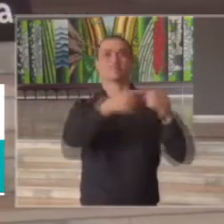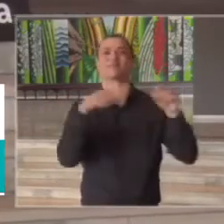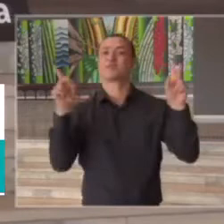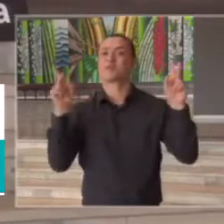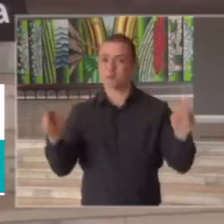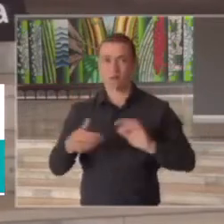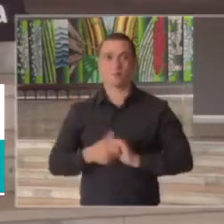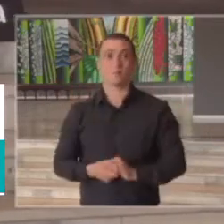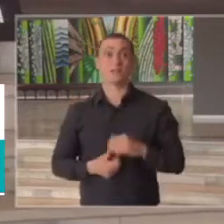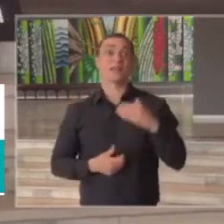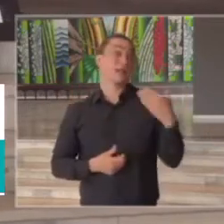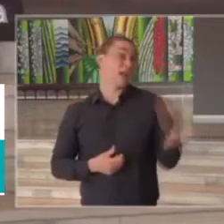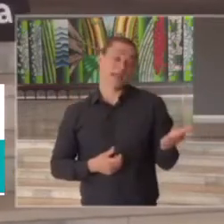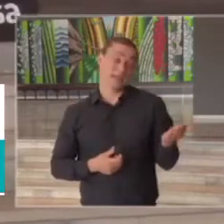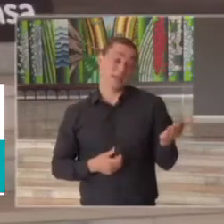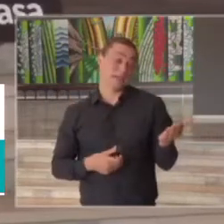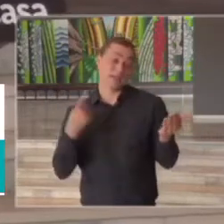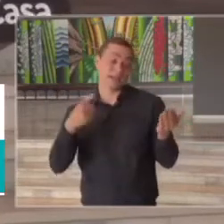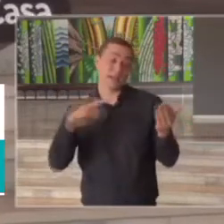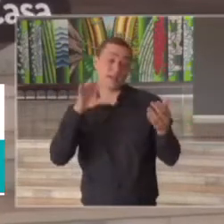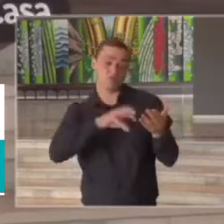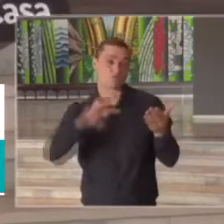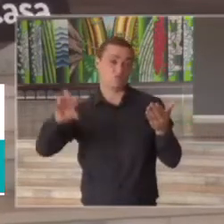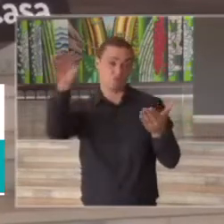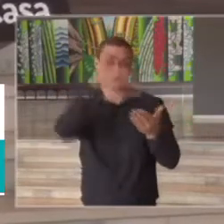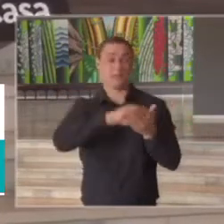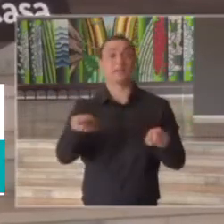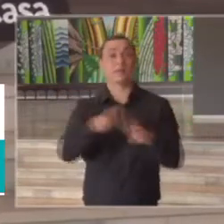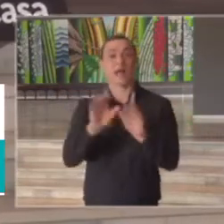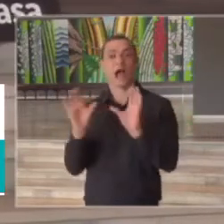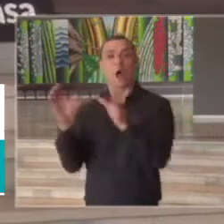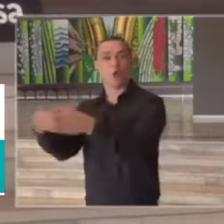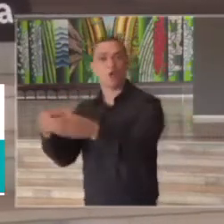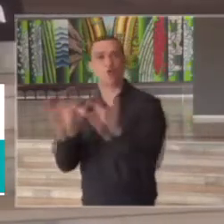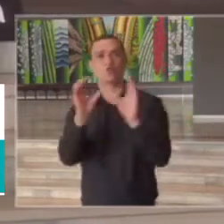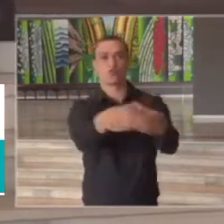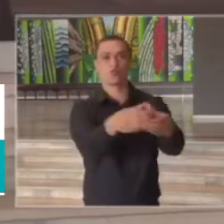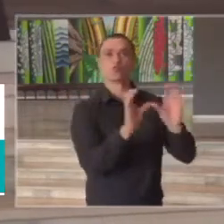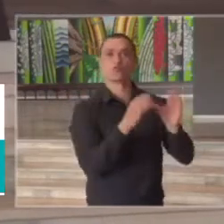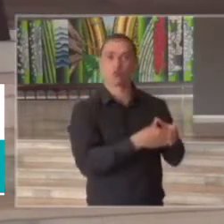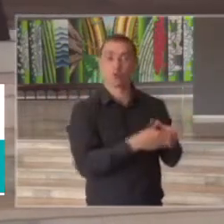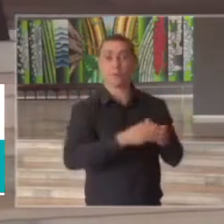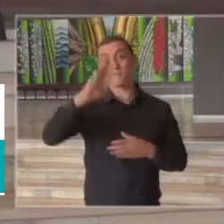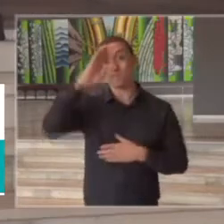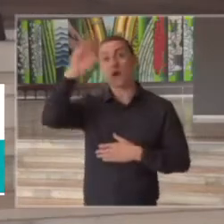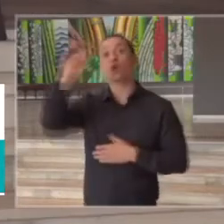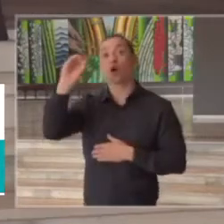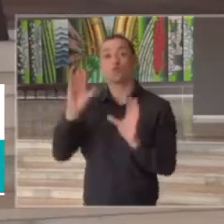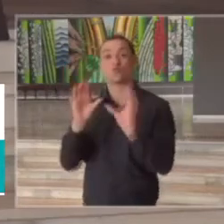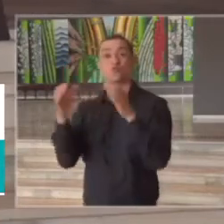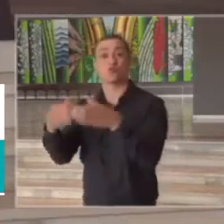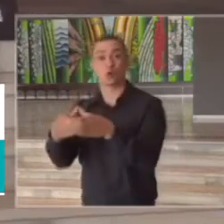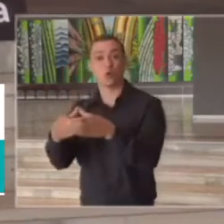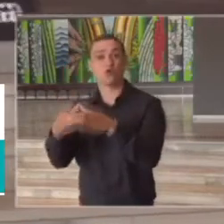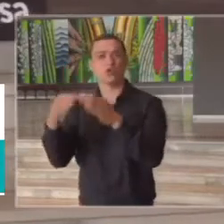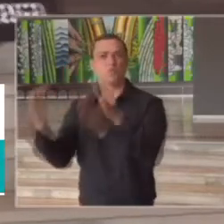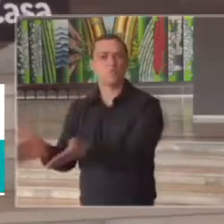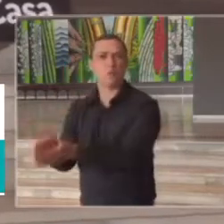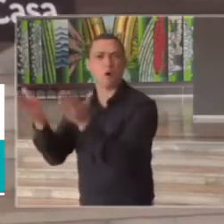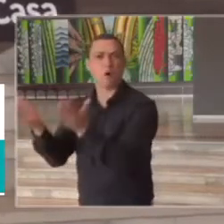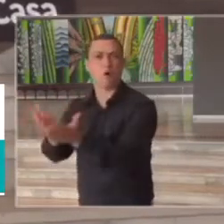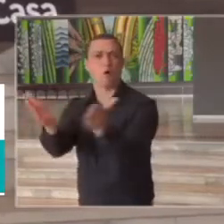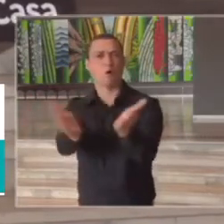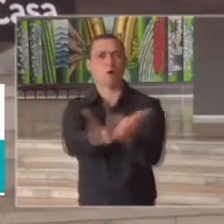e aí todas as suas parcelas e as comunidades principalmente as comunidades periféricas